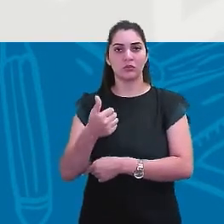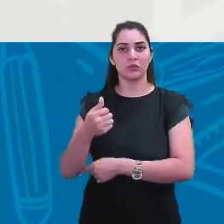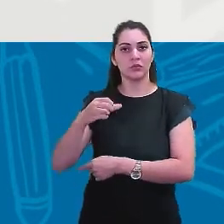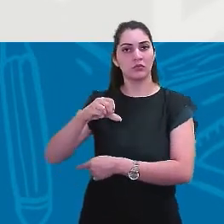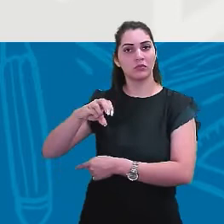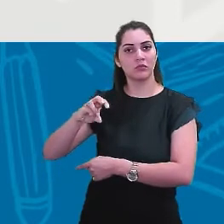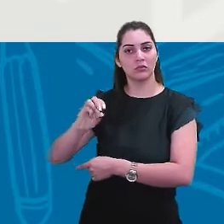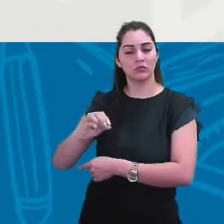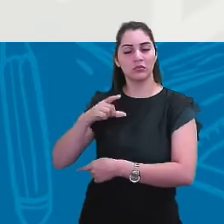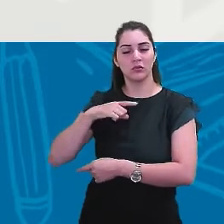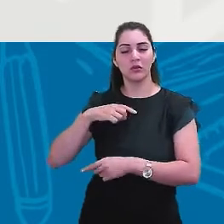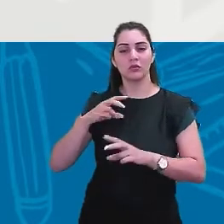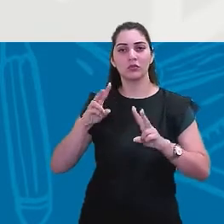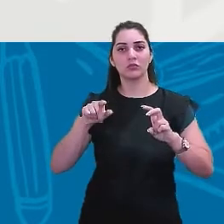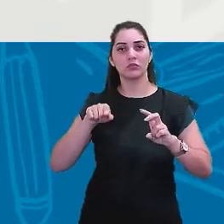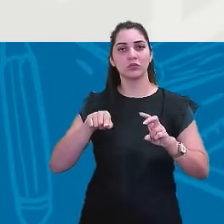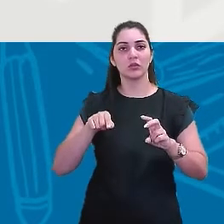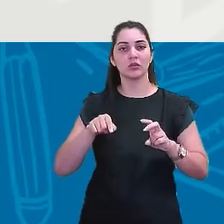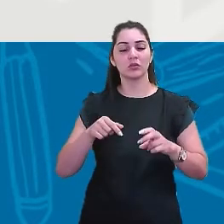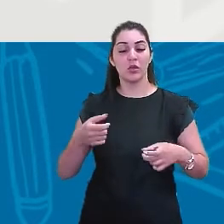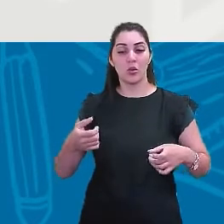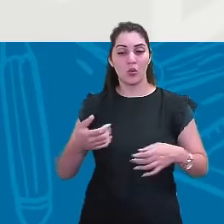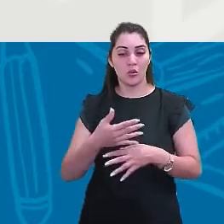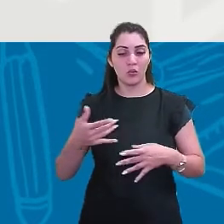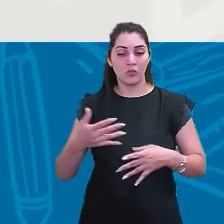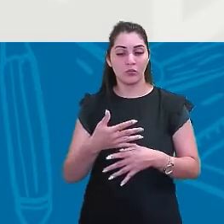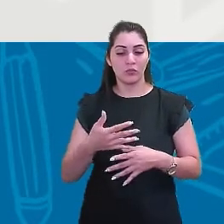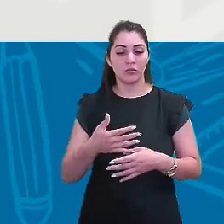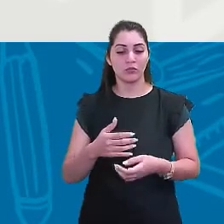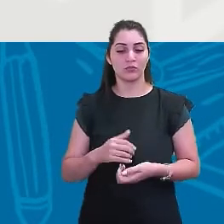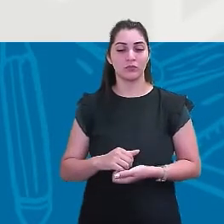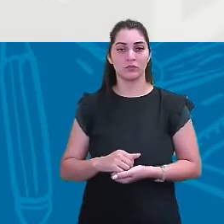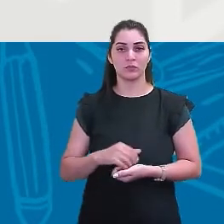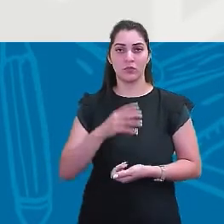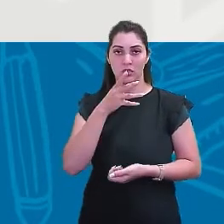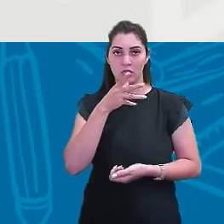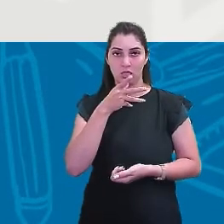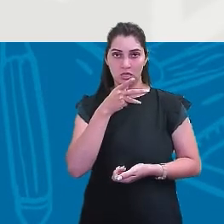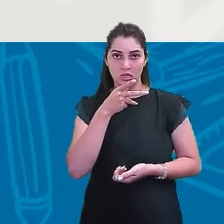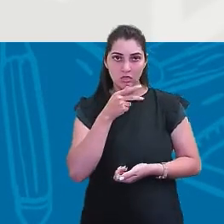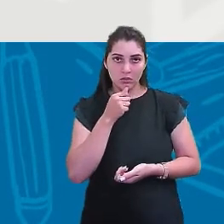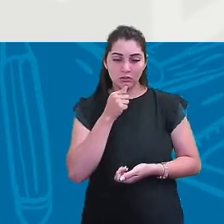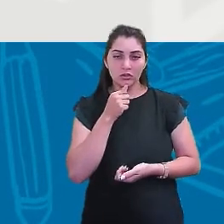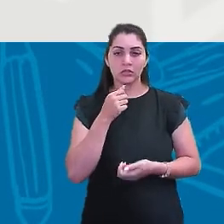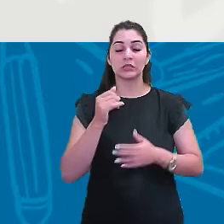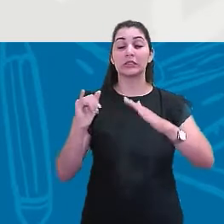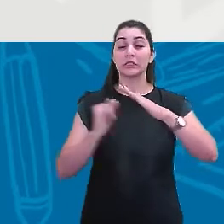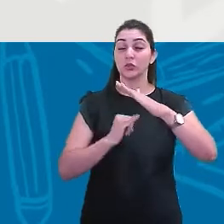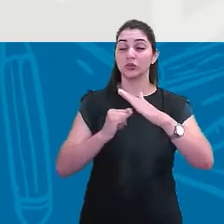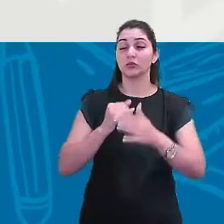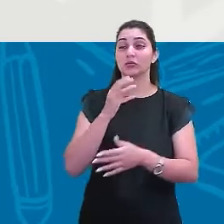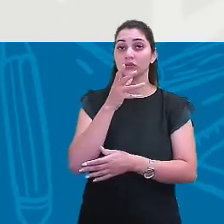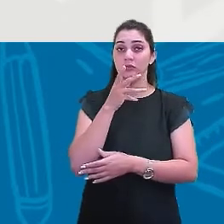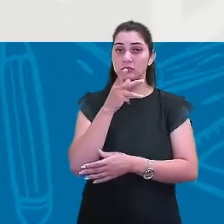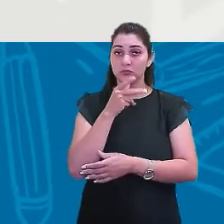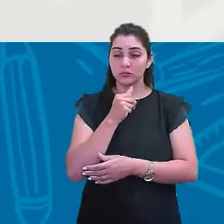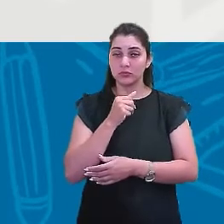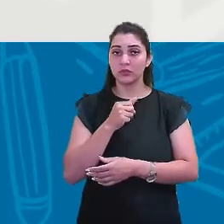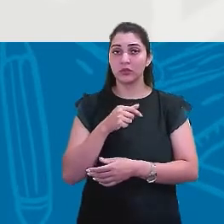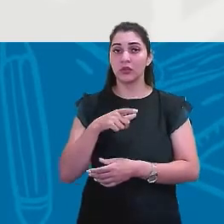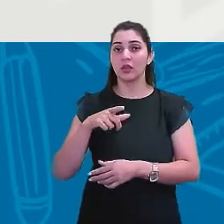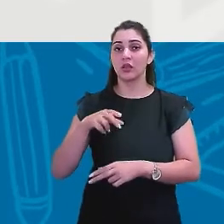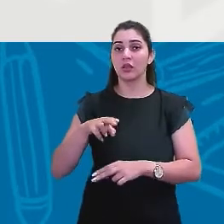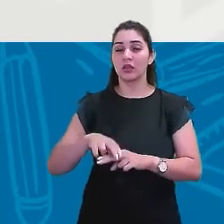gente chama de urbanização tardia, de industrialização tardia, que vai